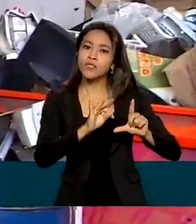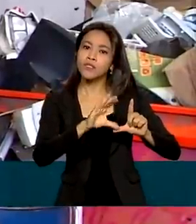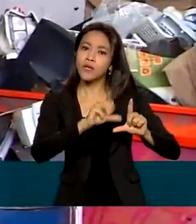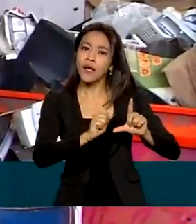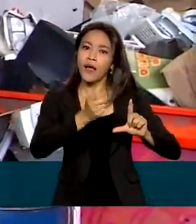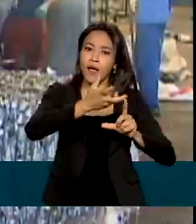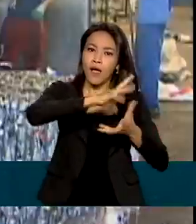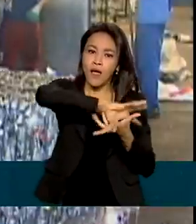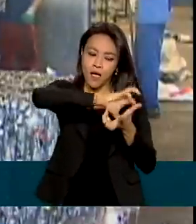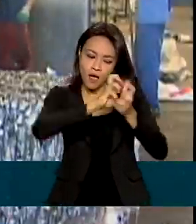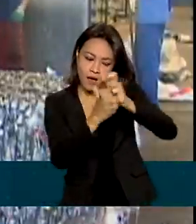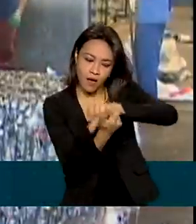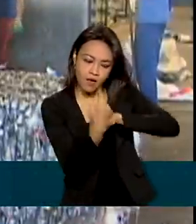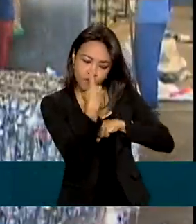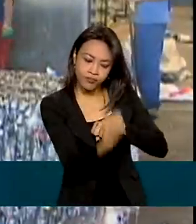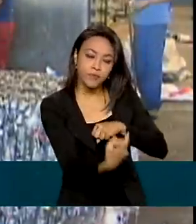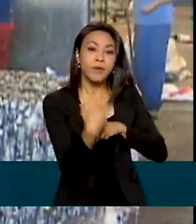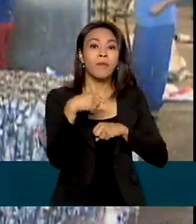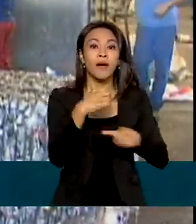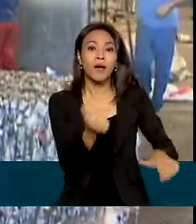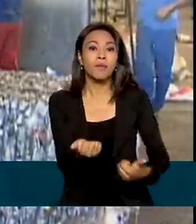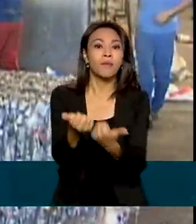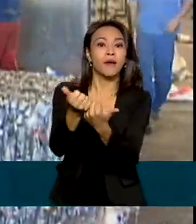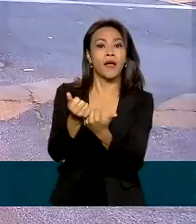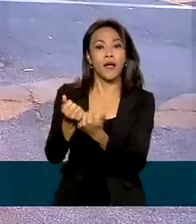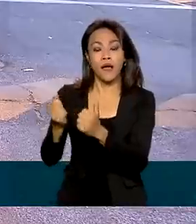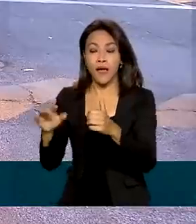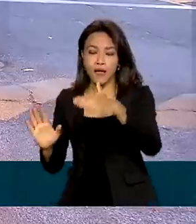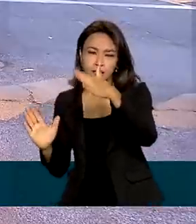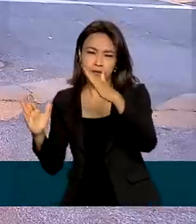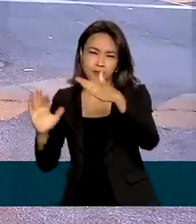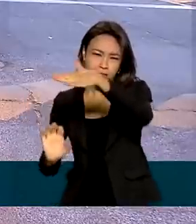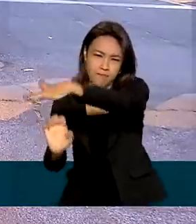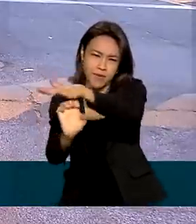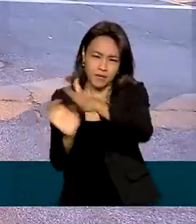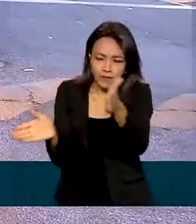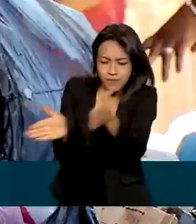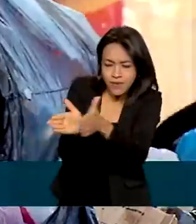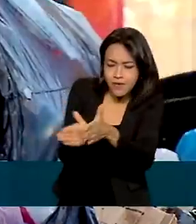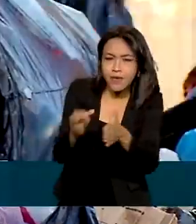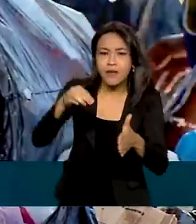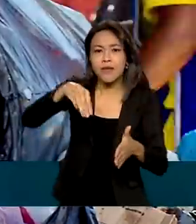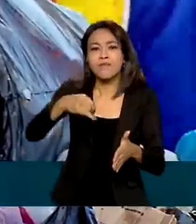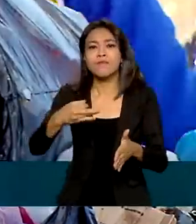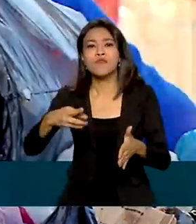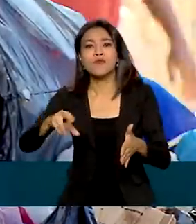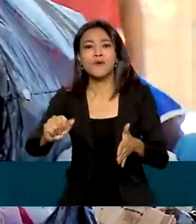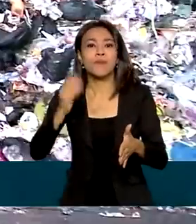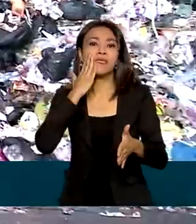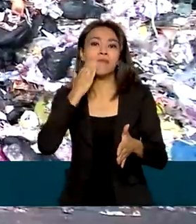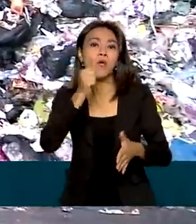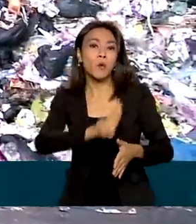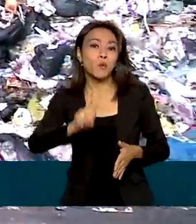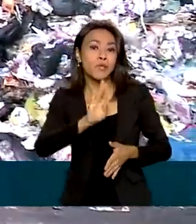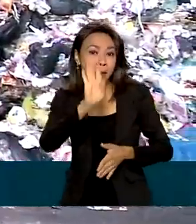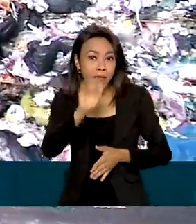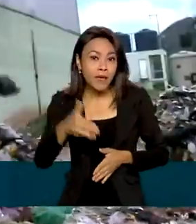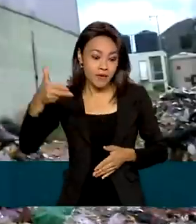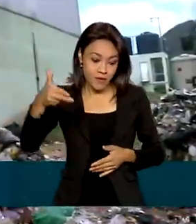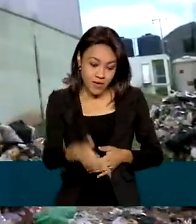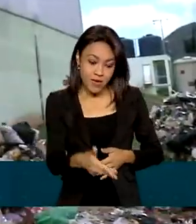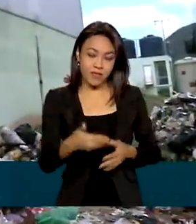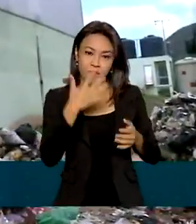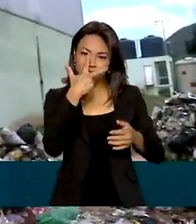específicas para as micro e pequenas empresas darem a destinação correta dos resíduos, que ainda são